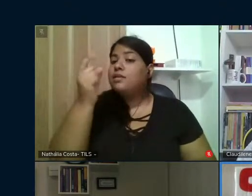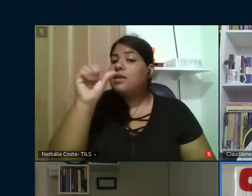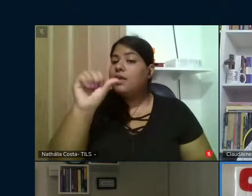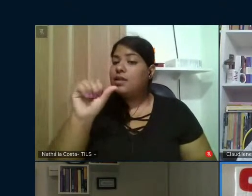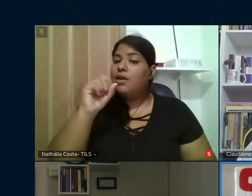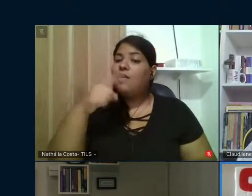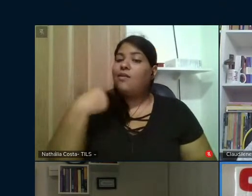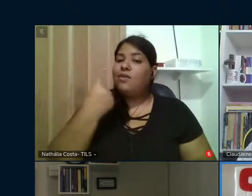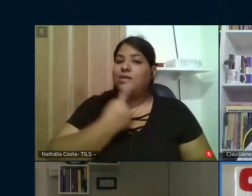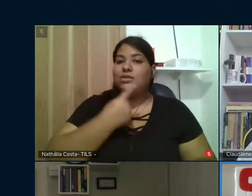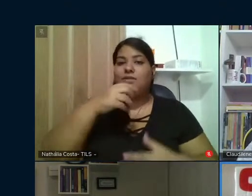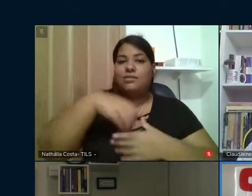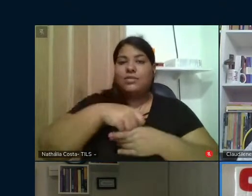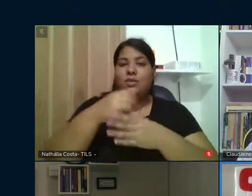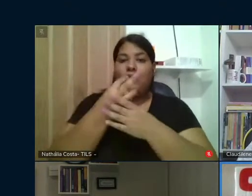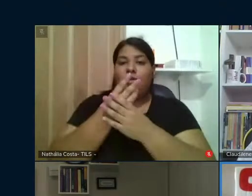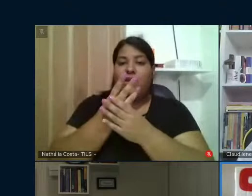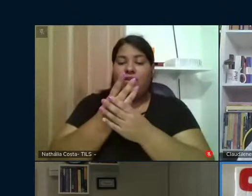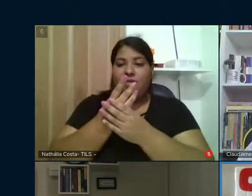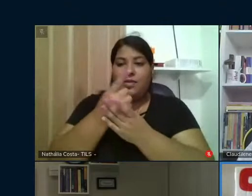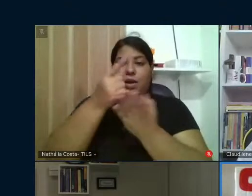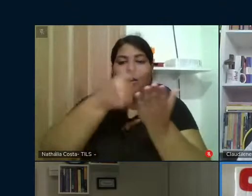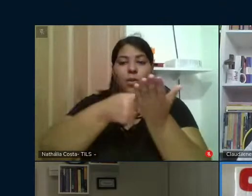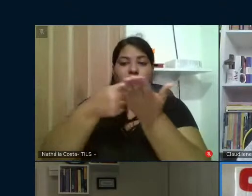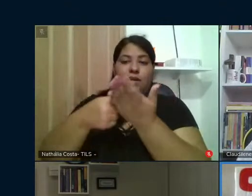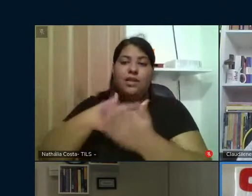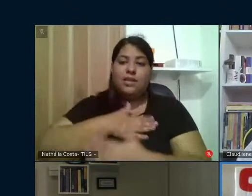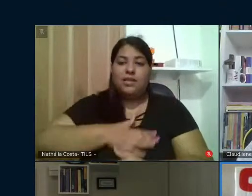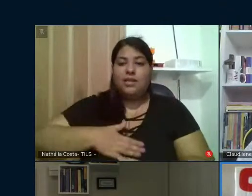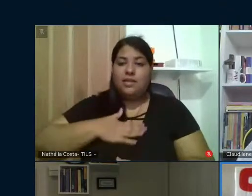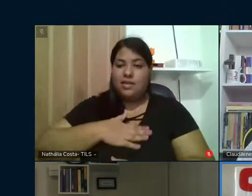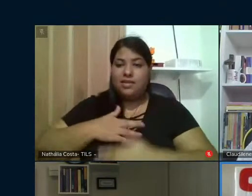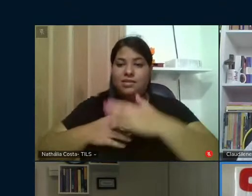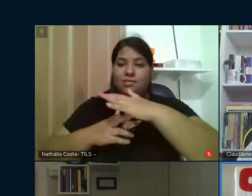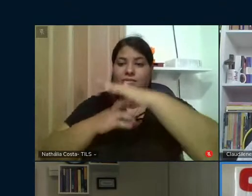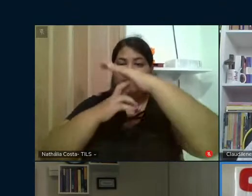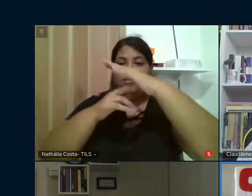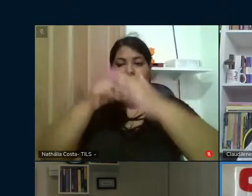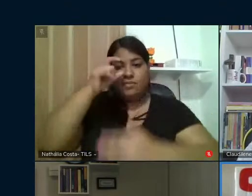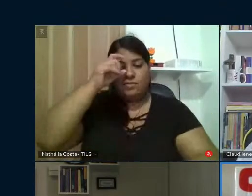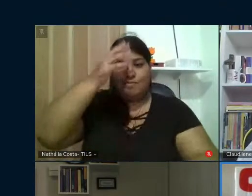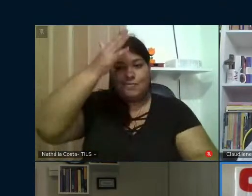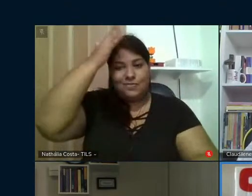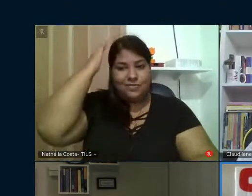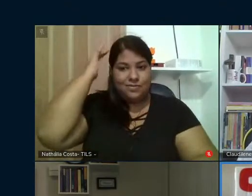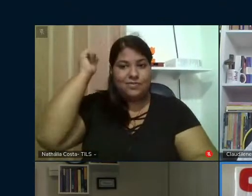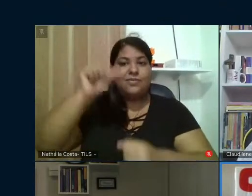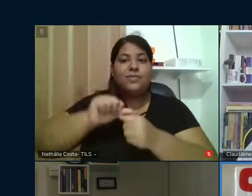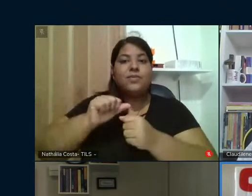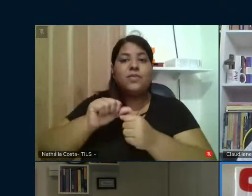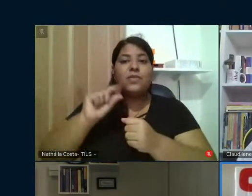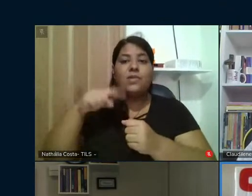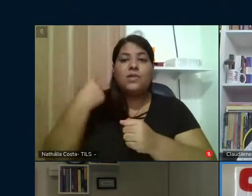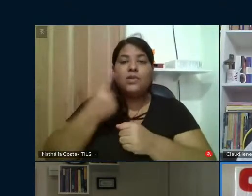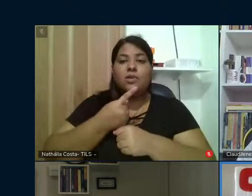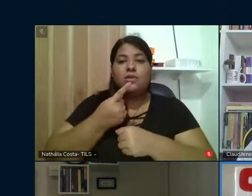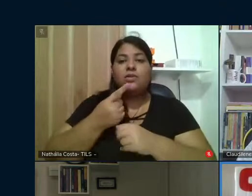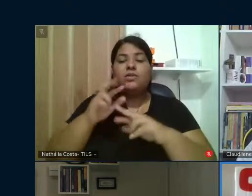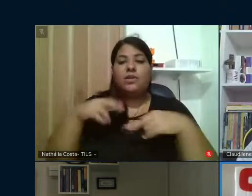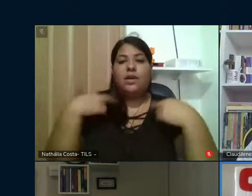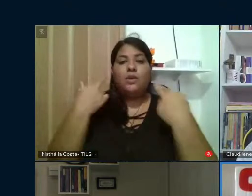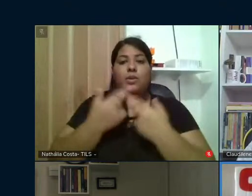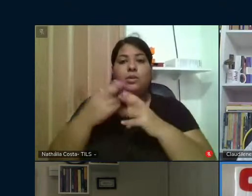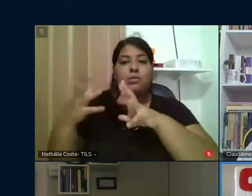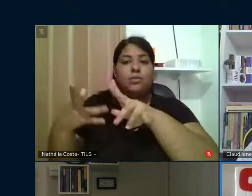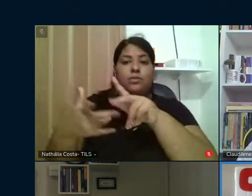dentro da Universidade Federal de Pernambuco, o nosso querido reitor Alfredo Gomes, a realização da nossa plenária mundial da